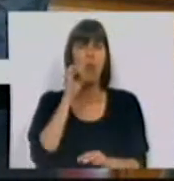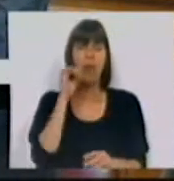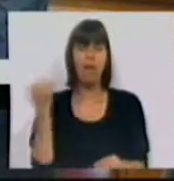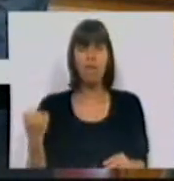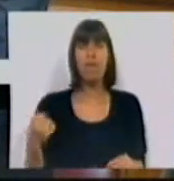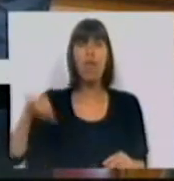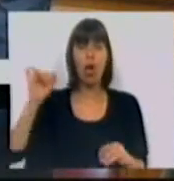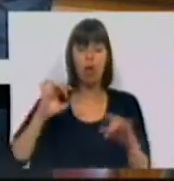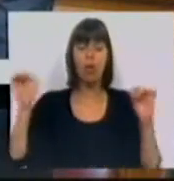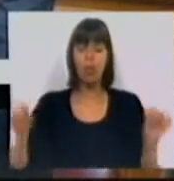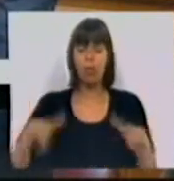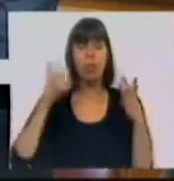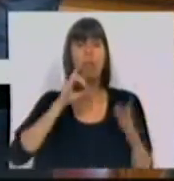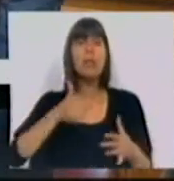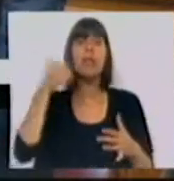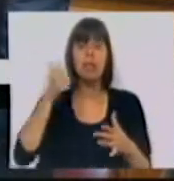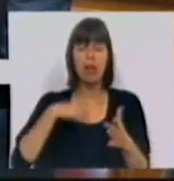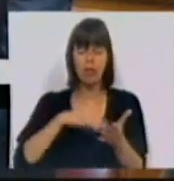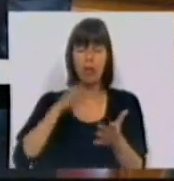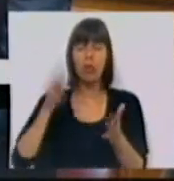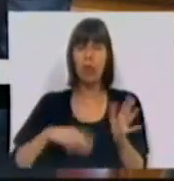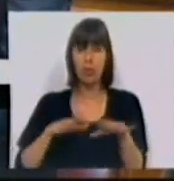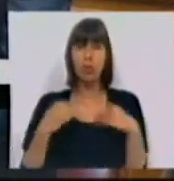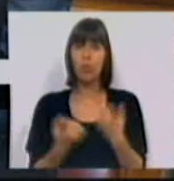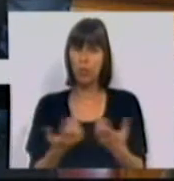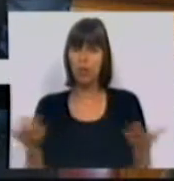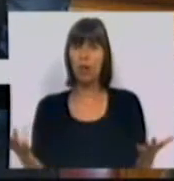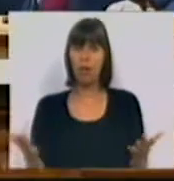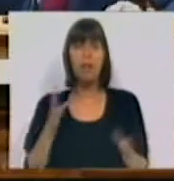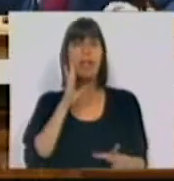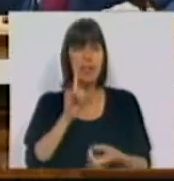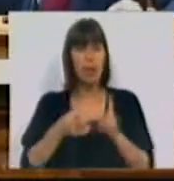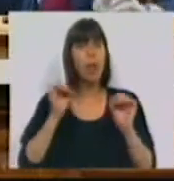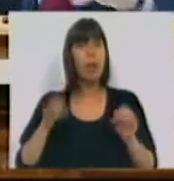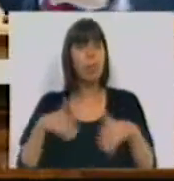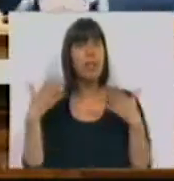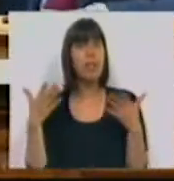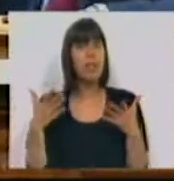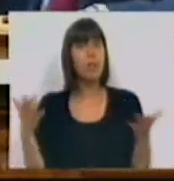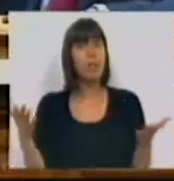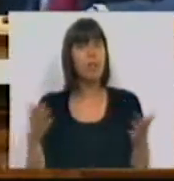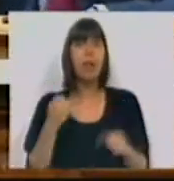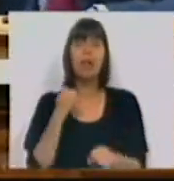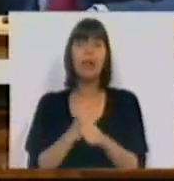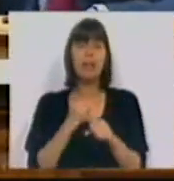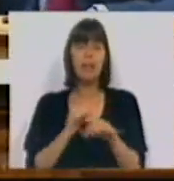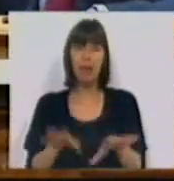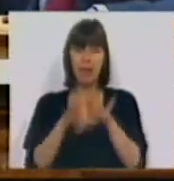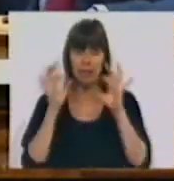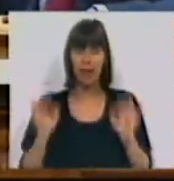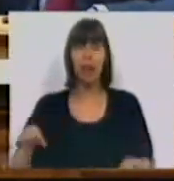viola um princípio essencial do nosso contrato social, Sr. Primeiro-Ministro. Sabe qual é esse princípio? Trabalho igual,